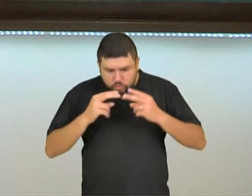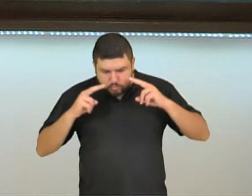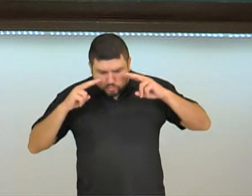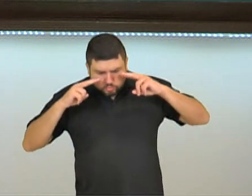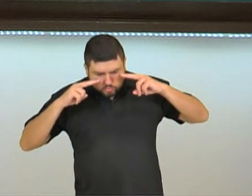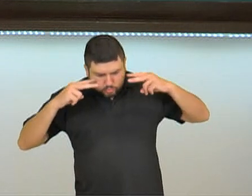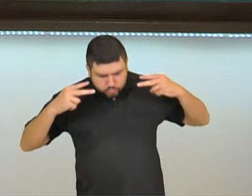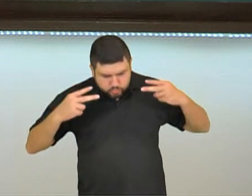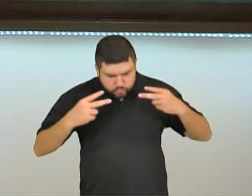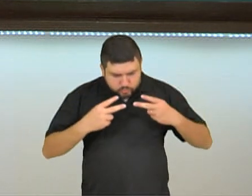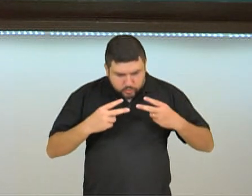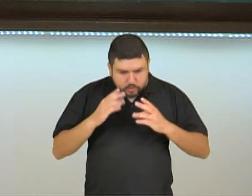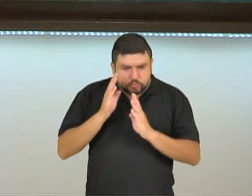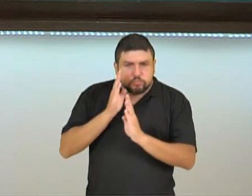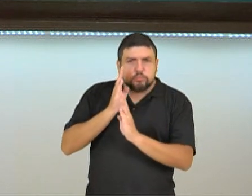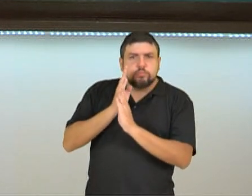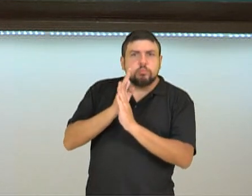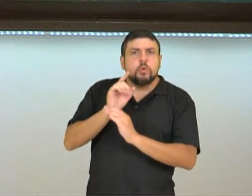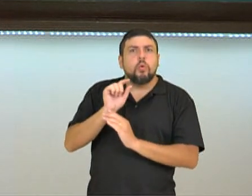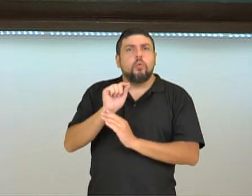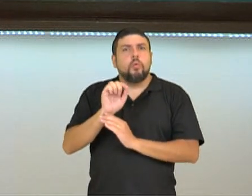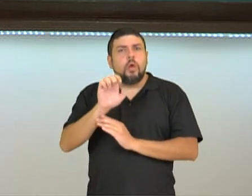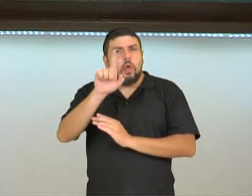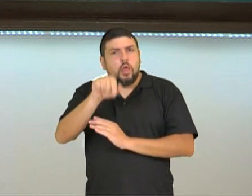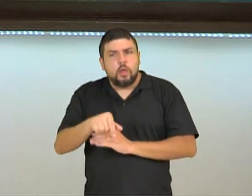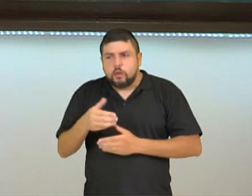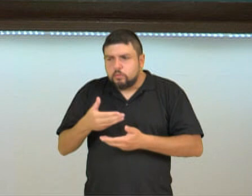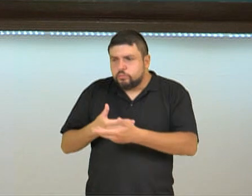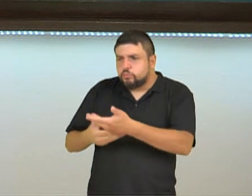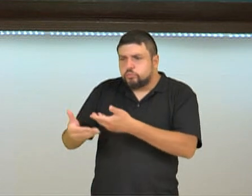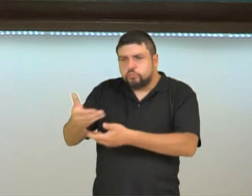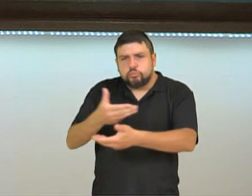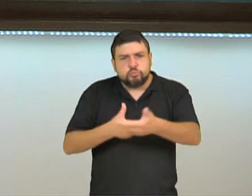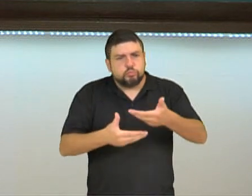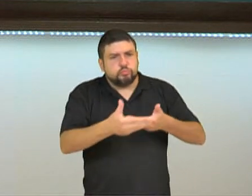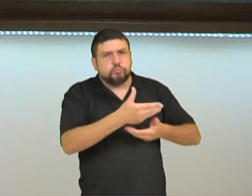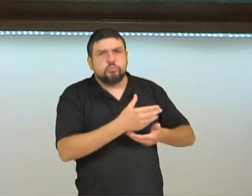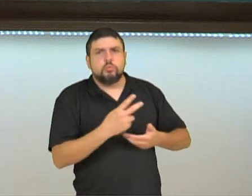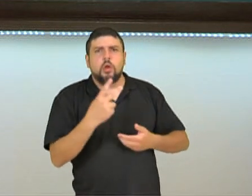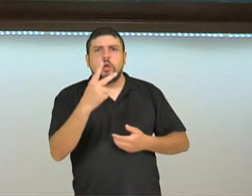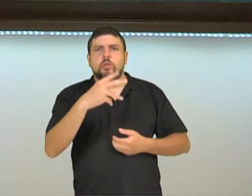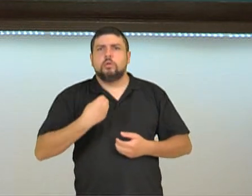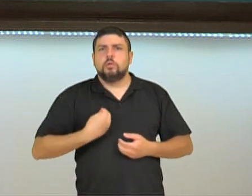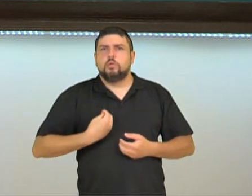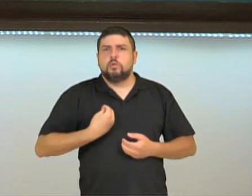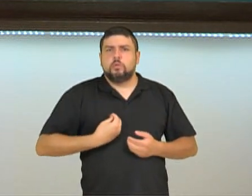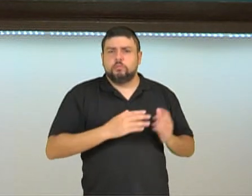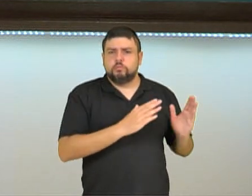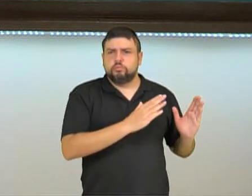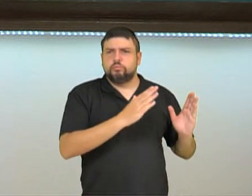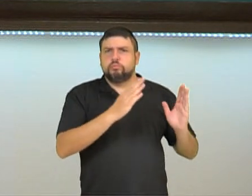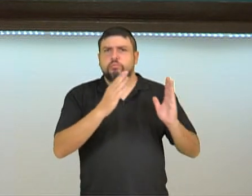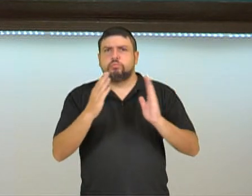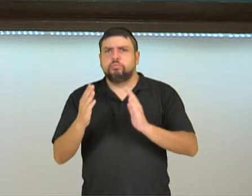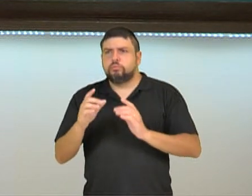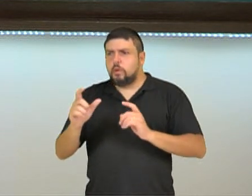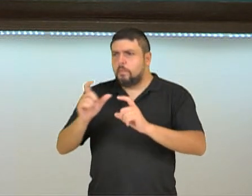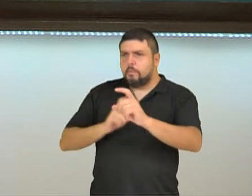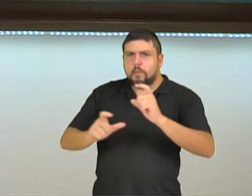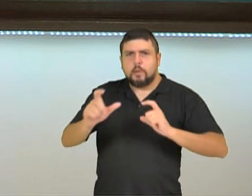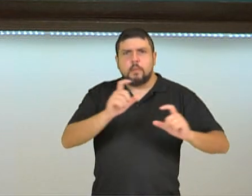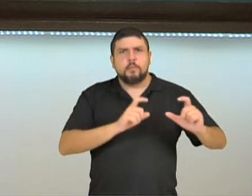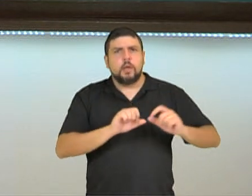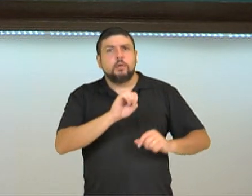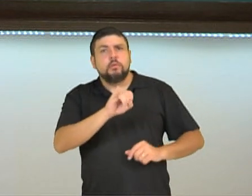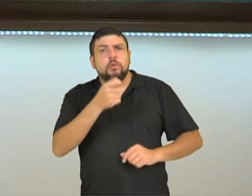pessoas, é constituída com base nas interações que você teve ao longo da sua vida, tendo um feedback, um retorno, se você é engraçado,